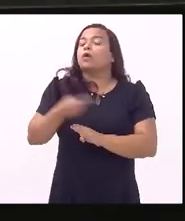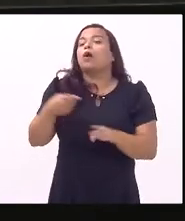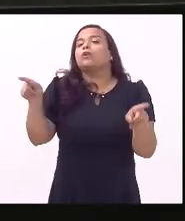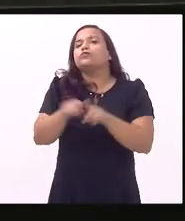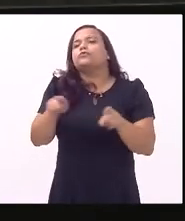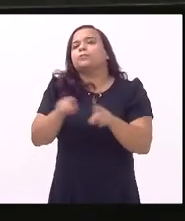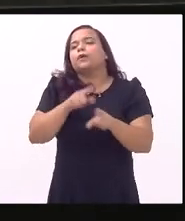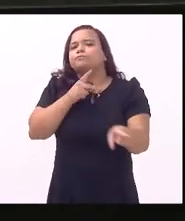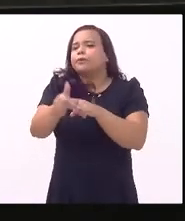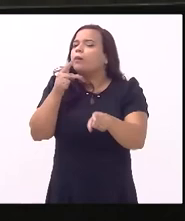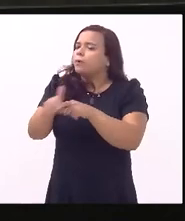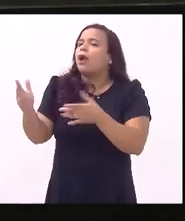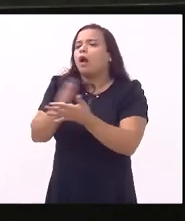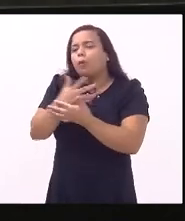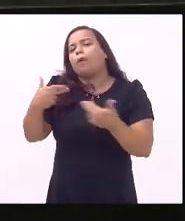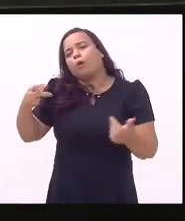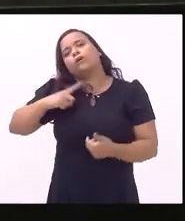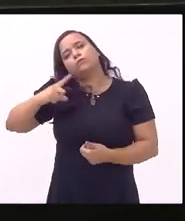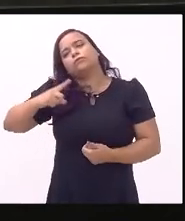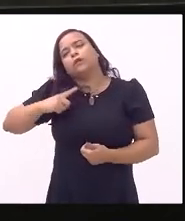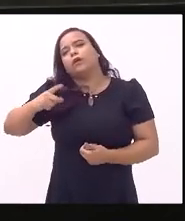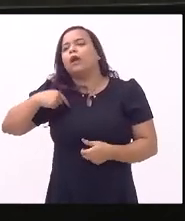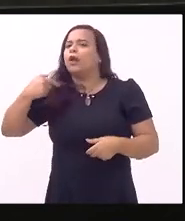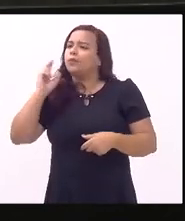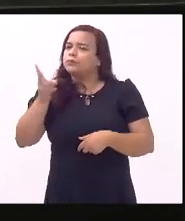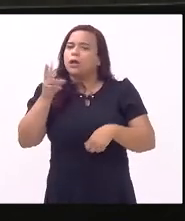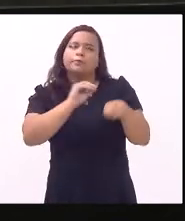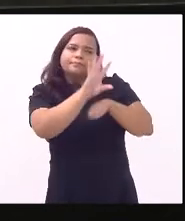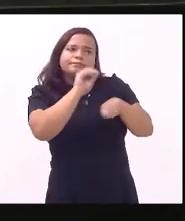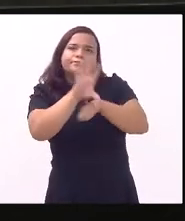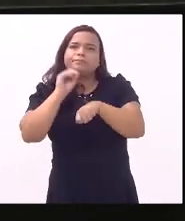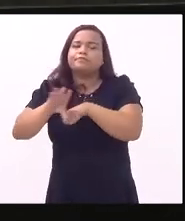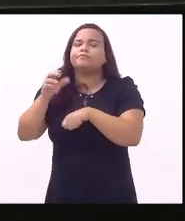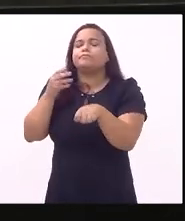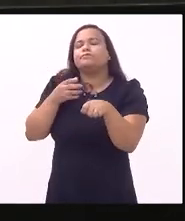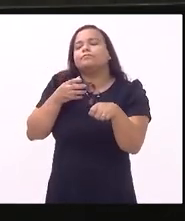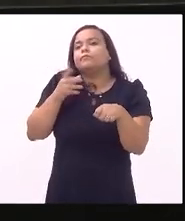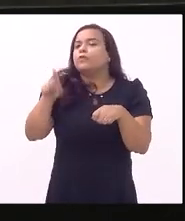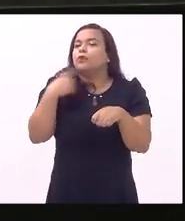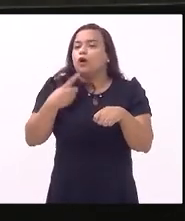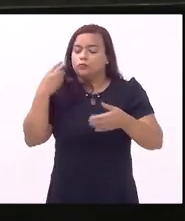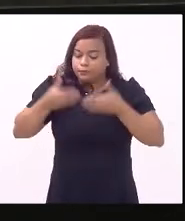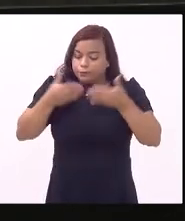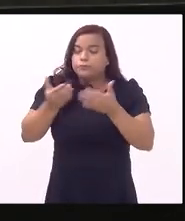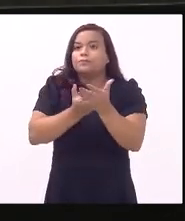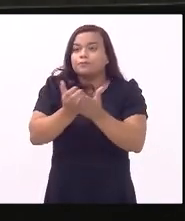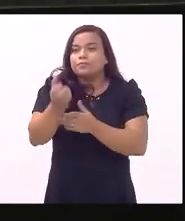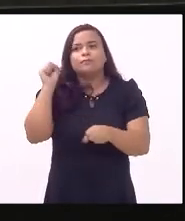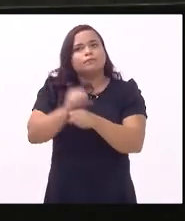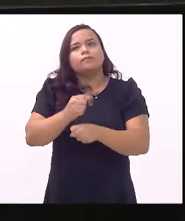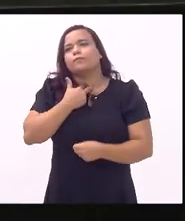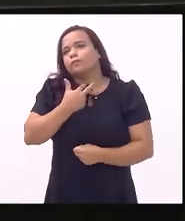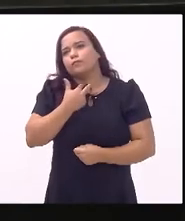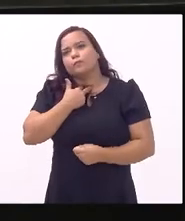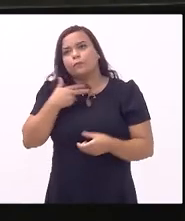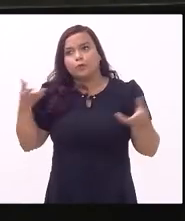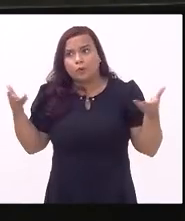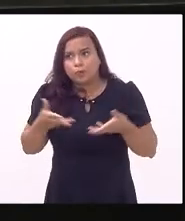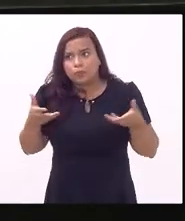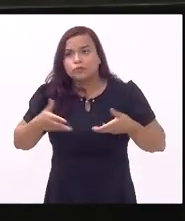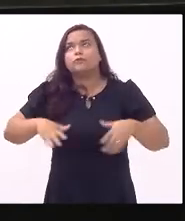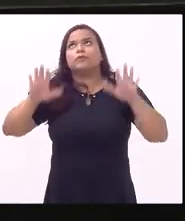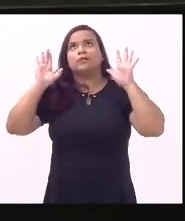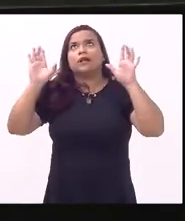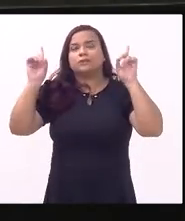isso que eu tenho falado para as pessoas nós começamos um processo que nós não podemos parar e hoje graças a Deus